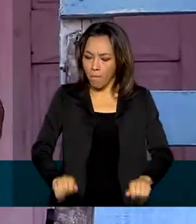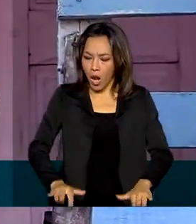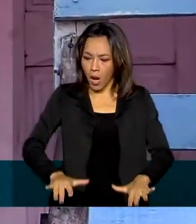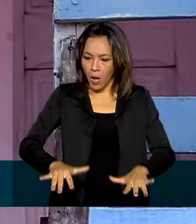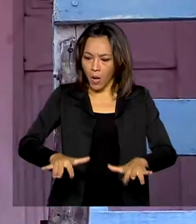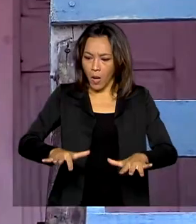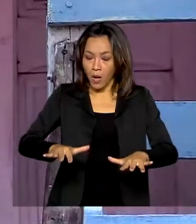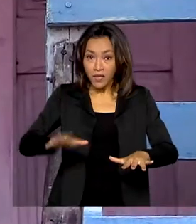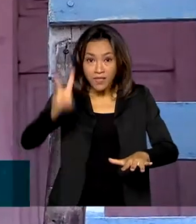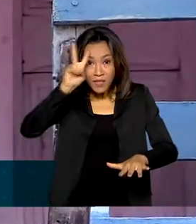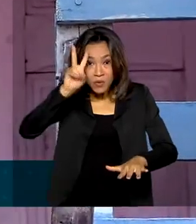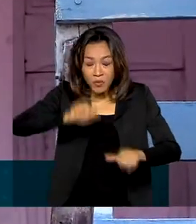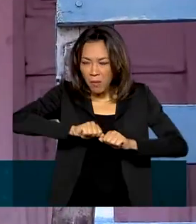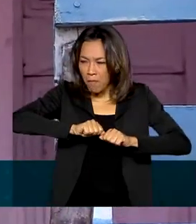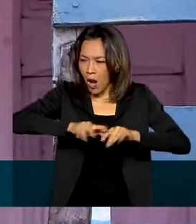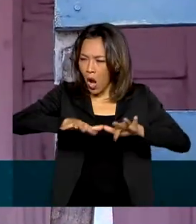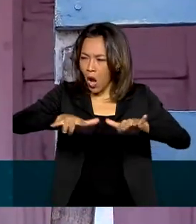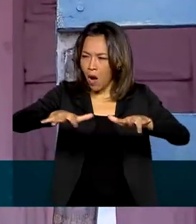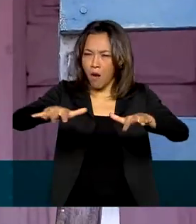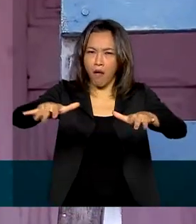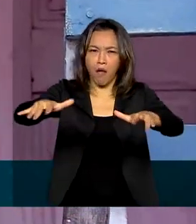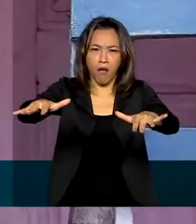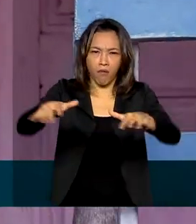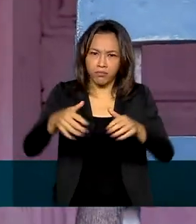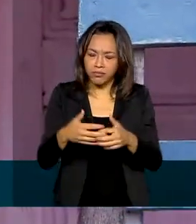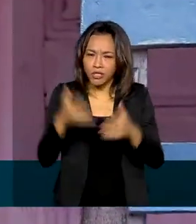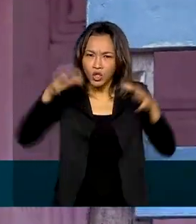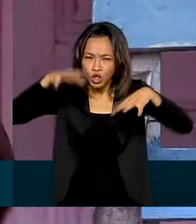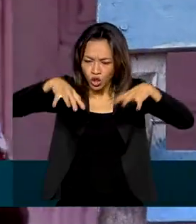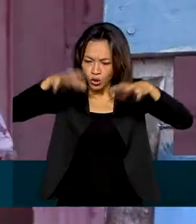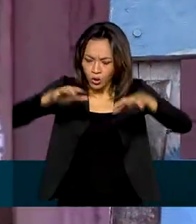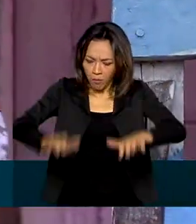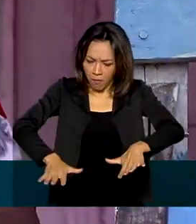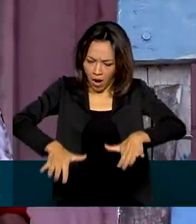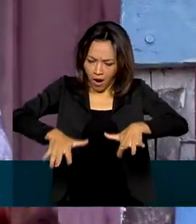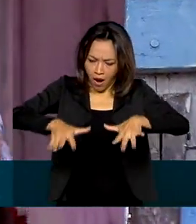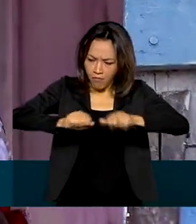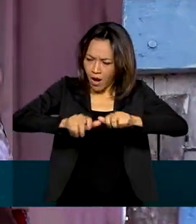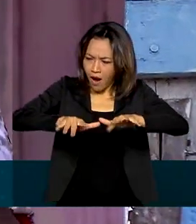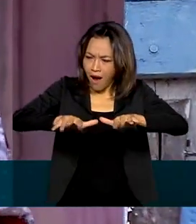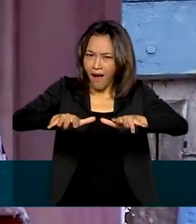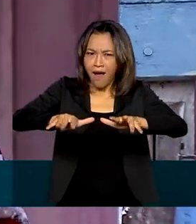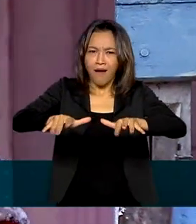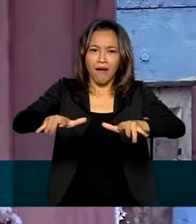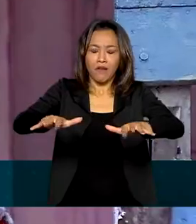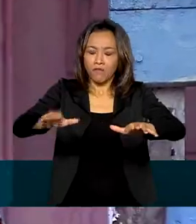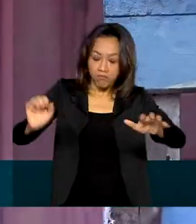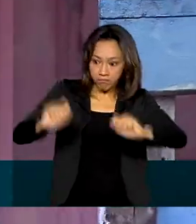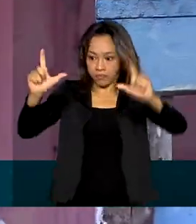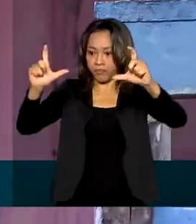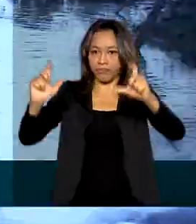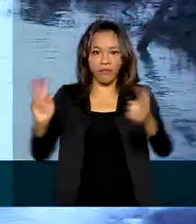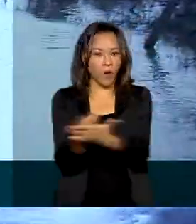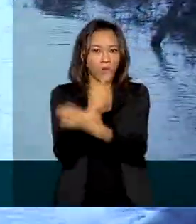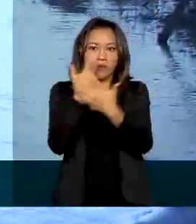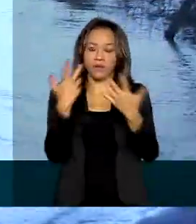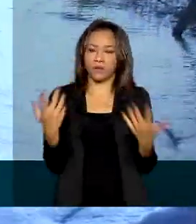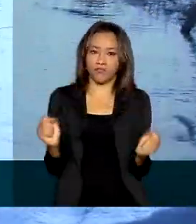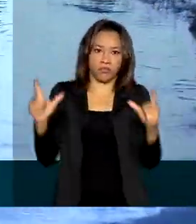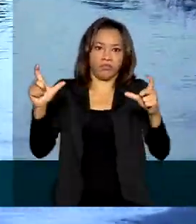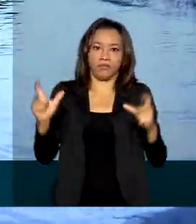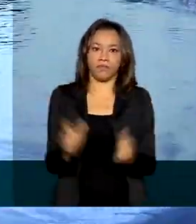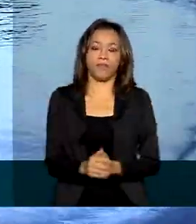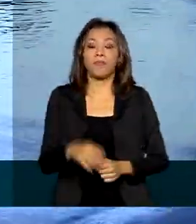-feira que já estava tudo... Começou a chover, começou a encher por ali, aí encheu aqui tudo, mas foi de repente mesmo que chegou. As